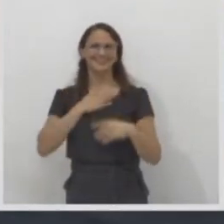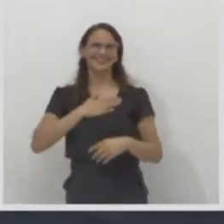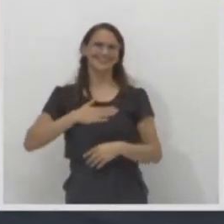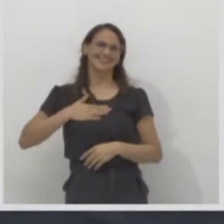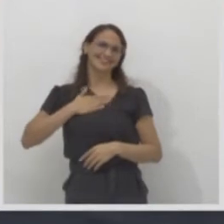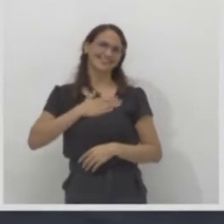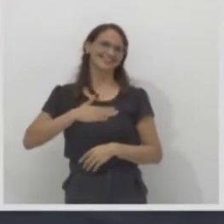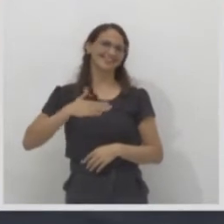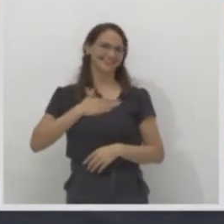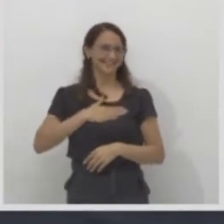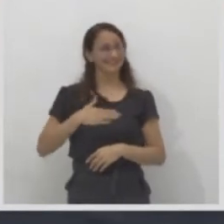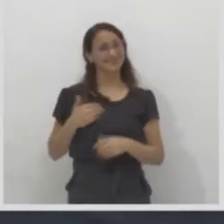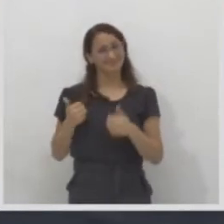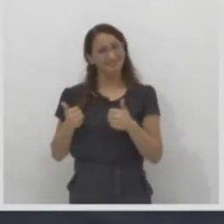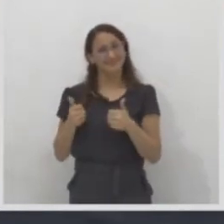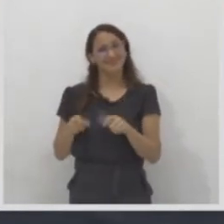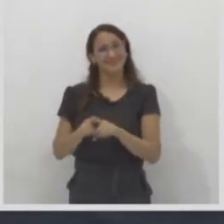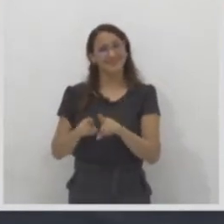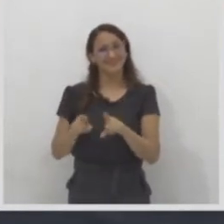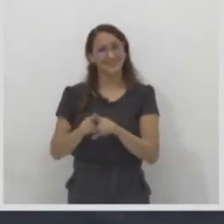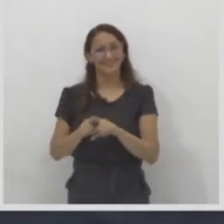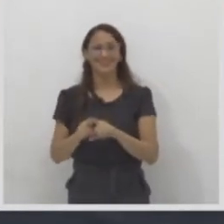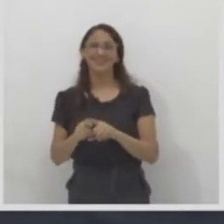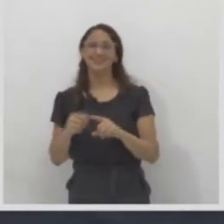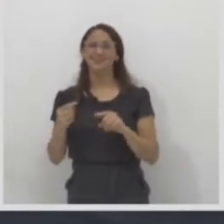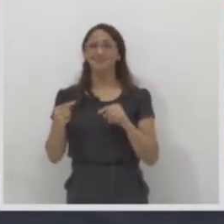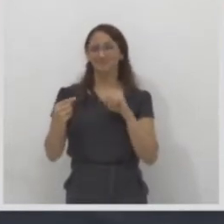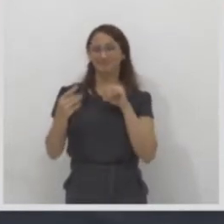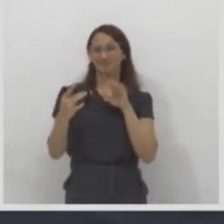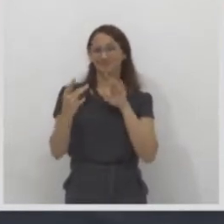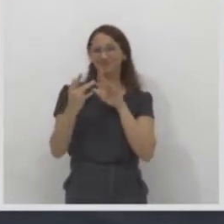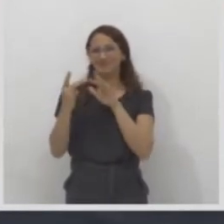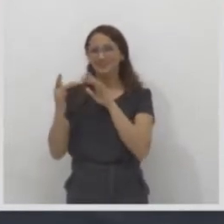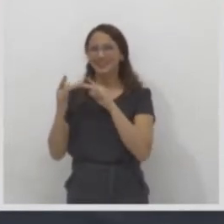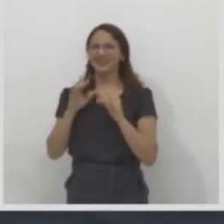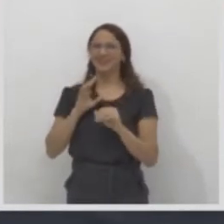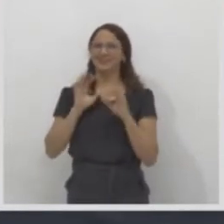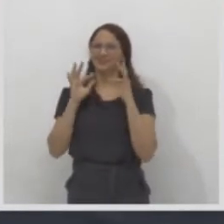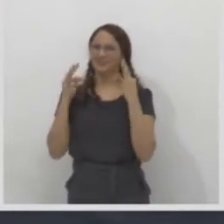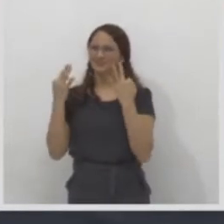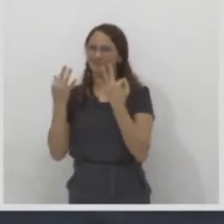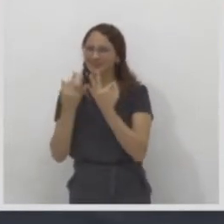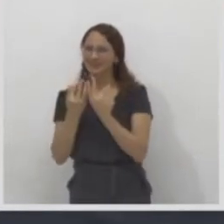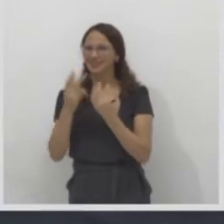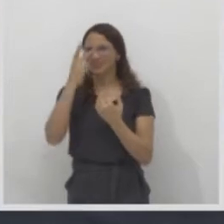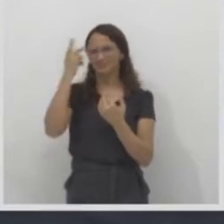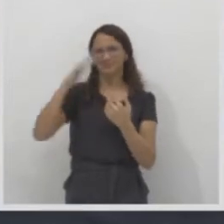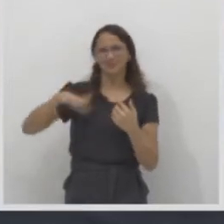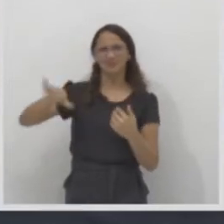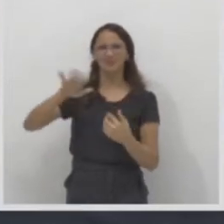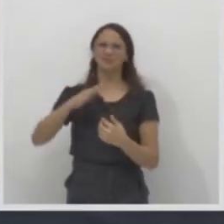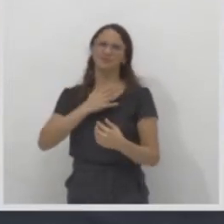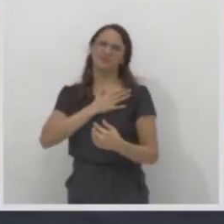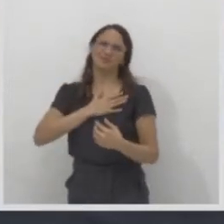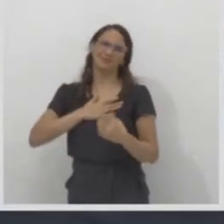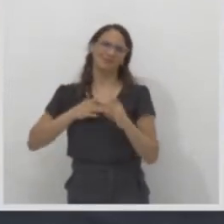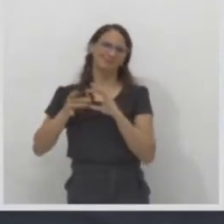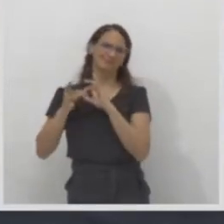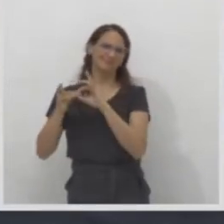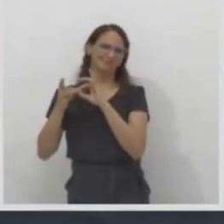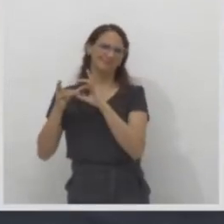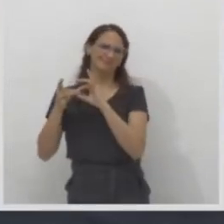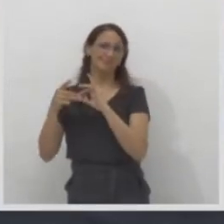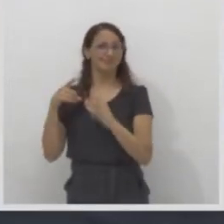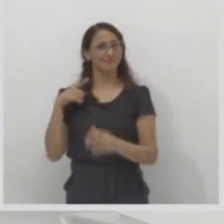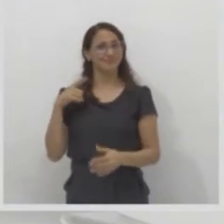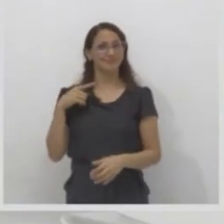muito bacana. Porque você cria laços afetivos ao seu espaço. Tudo bem? Vamos lá. Então, vou dar dois